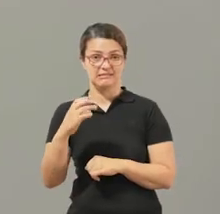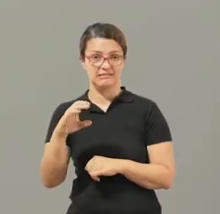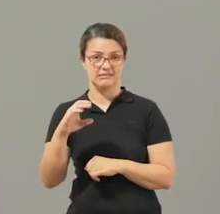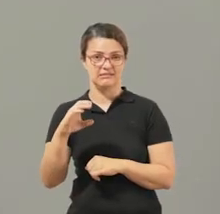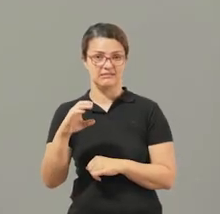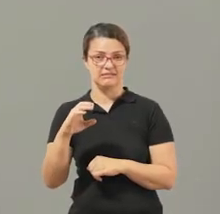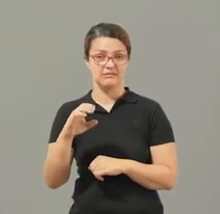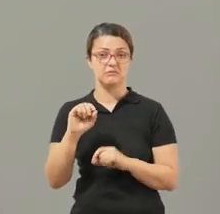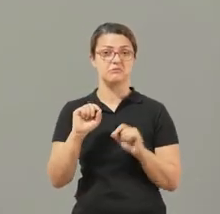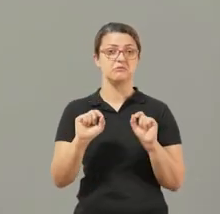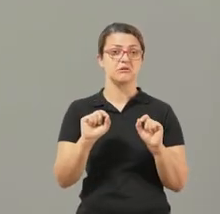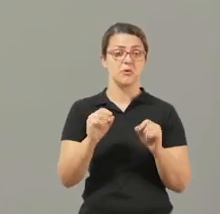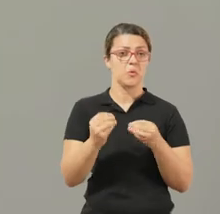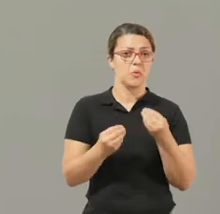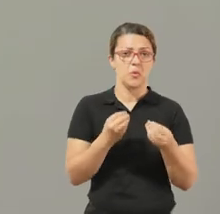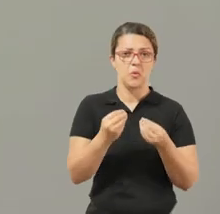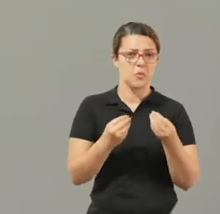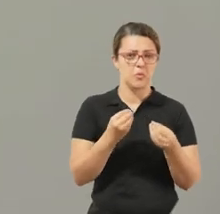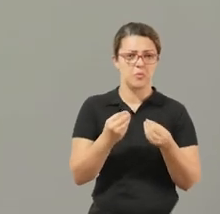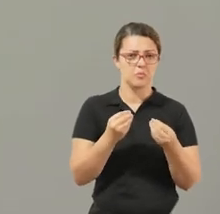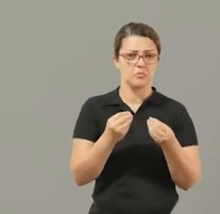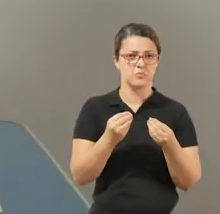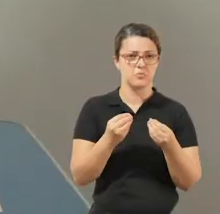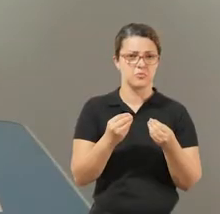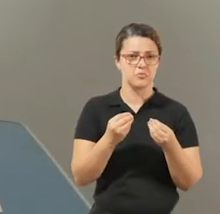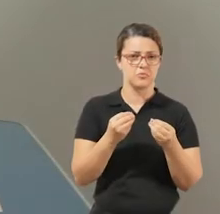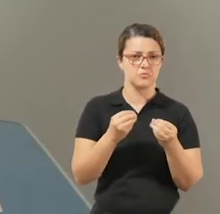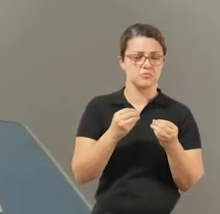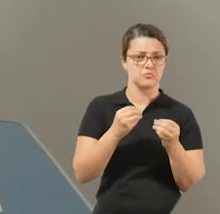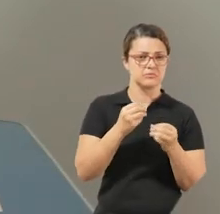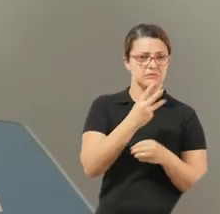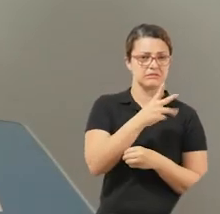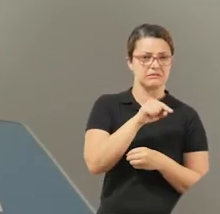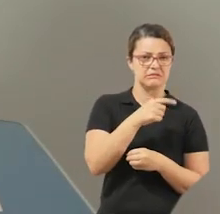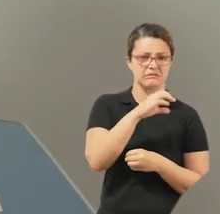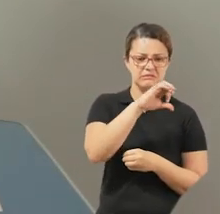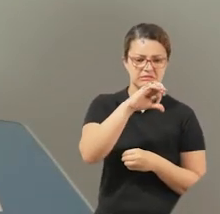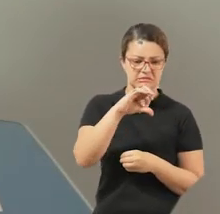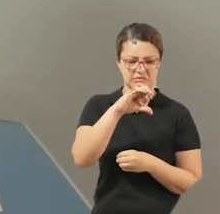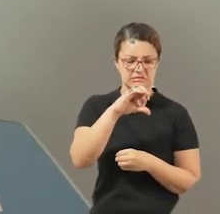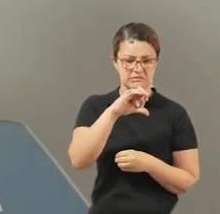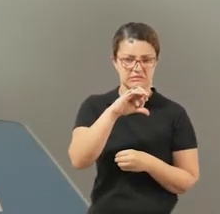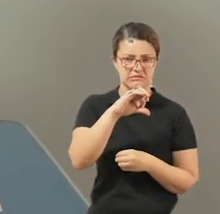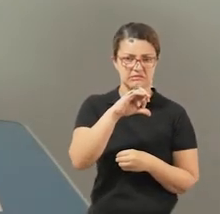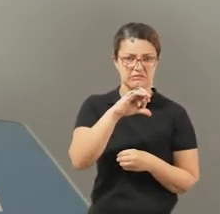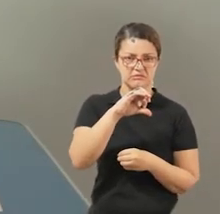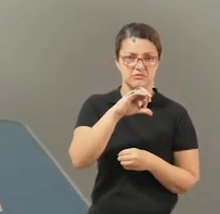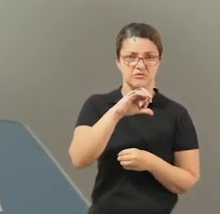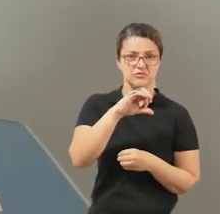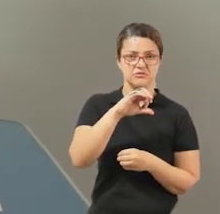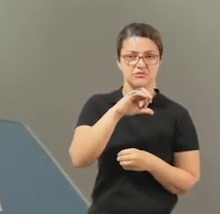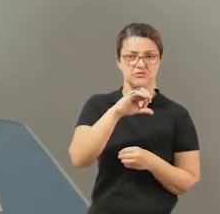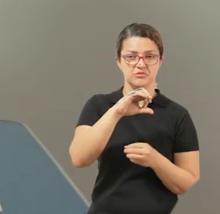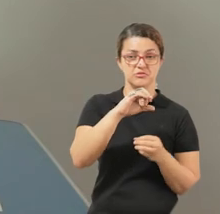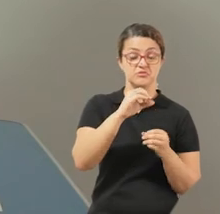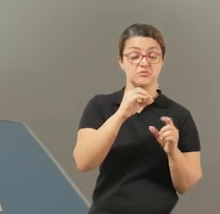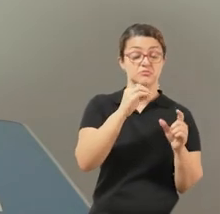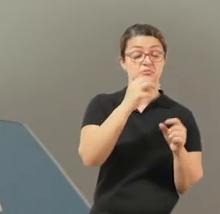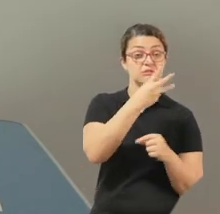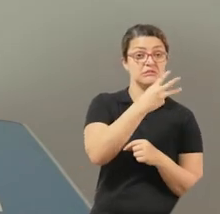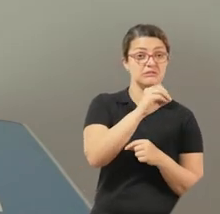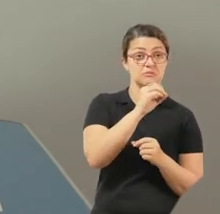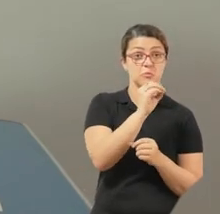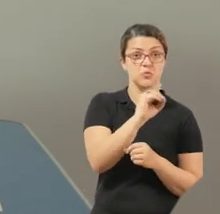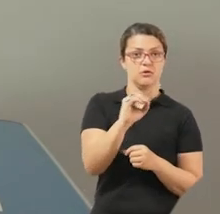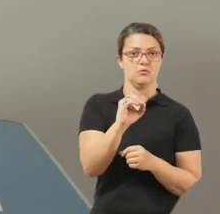valores? Vocês vão arredondá-los, porque ficaria muito mais fácil até mesmo na hora de somar esses itens.